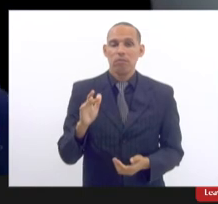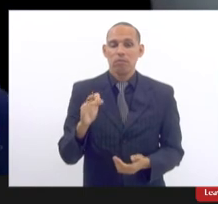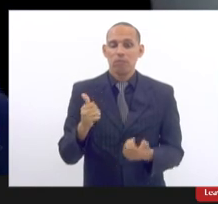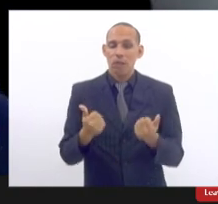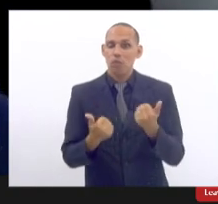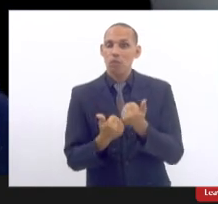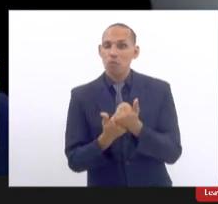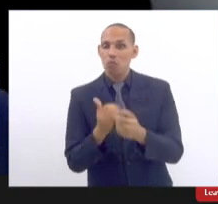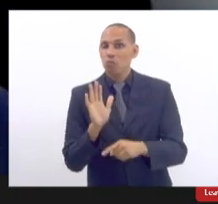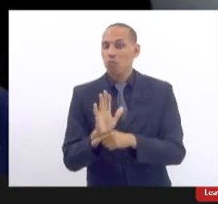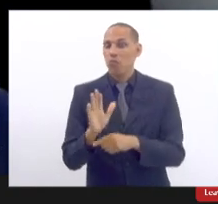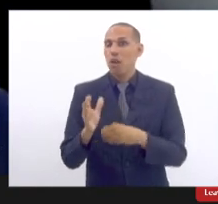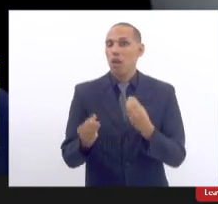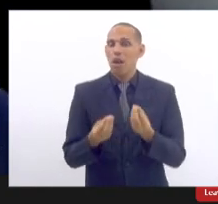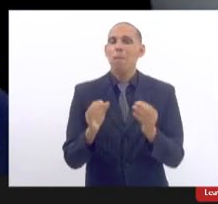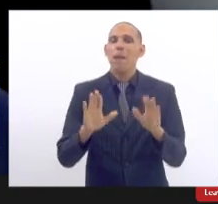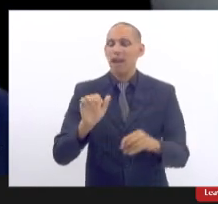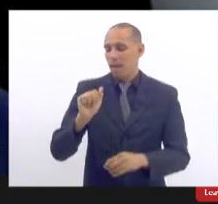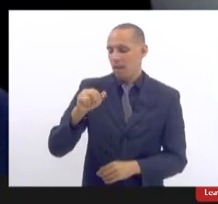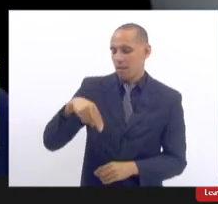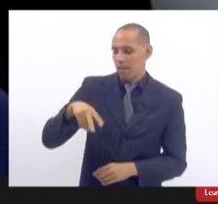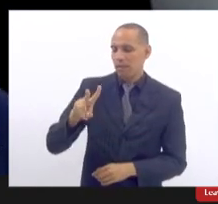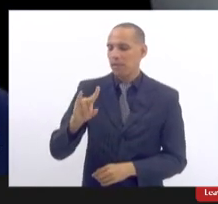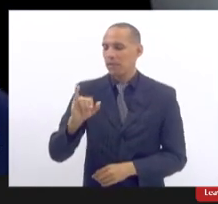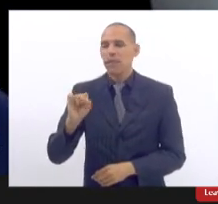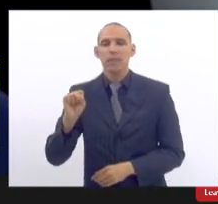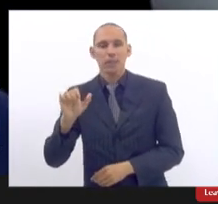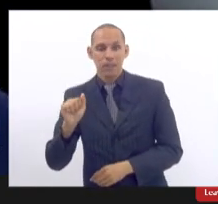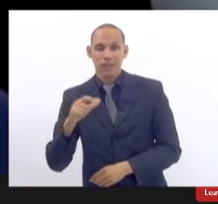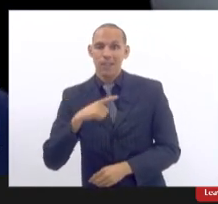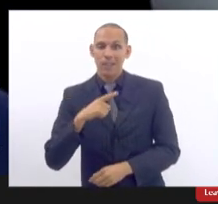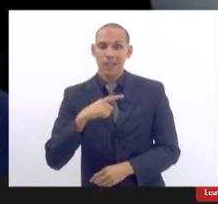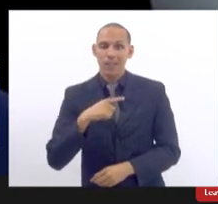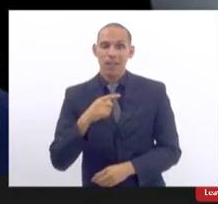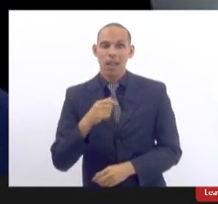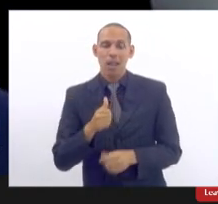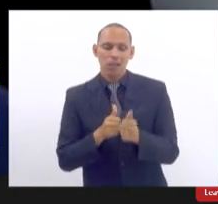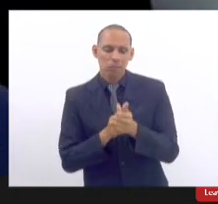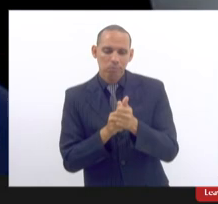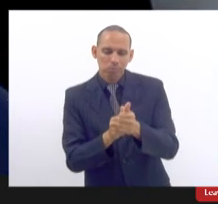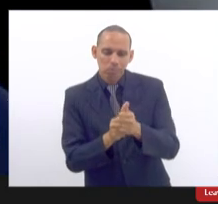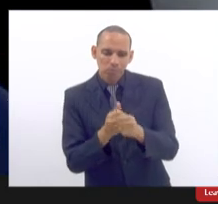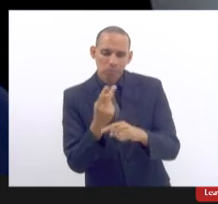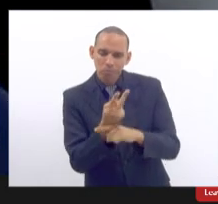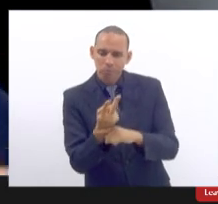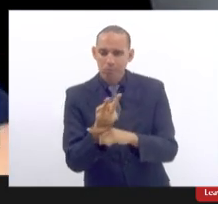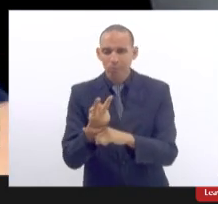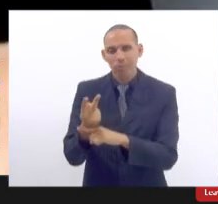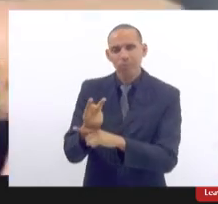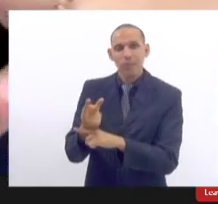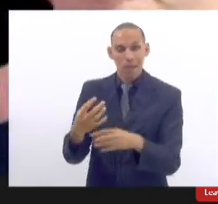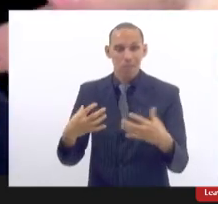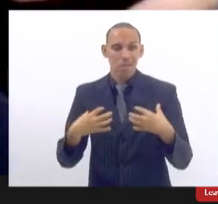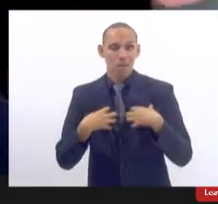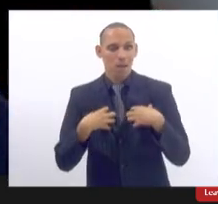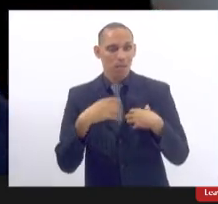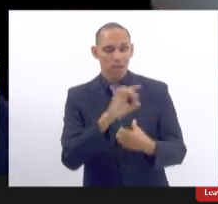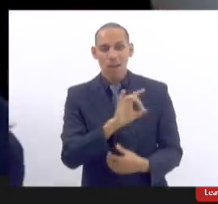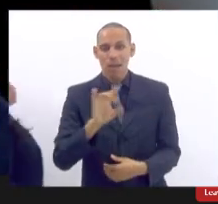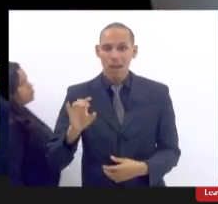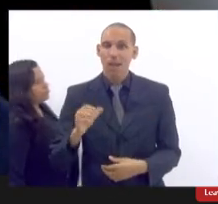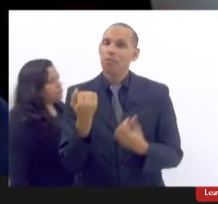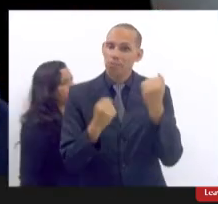mas a Anvisa ela possui um rastreamento das próteses então inclusive as próprias